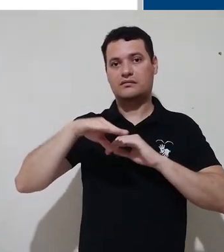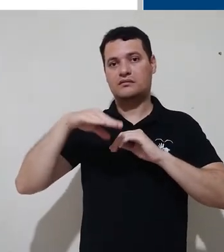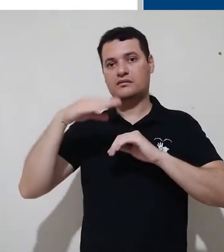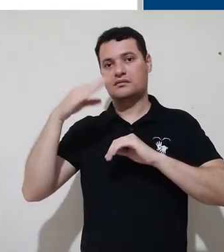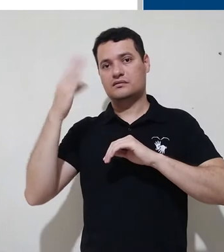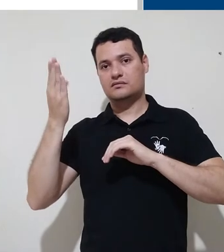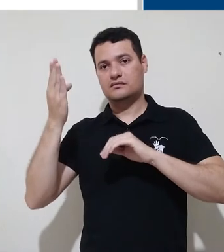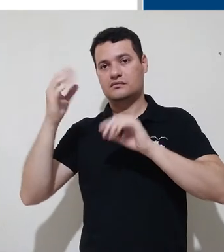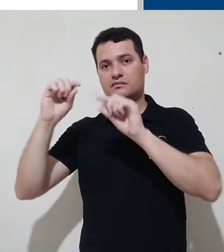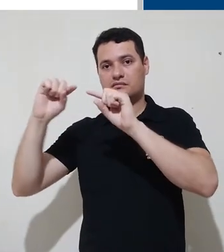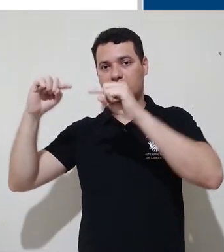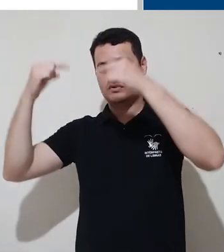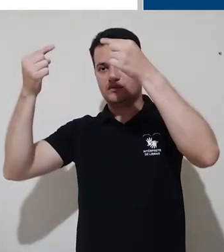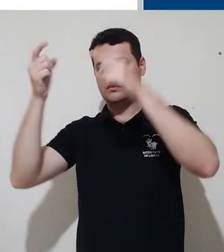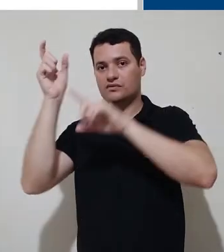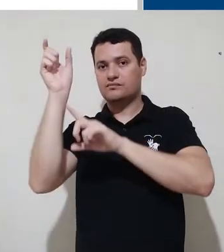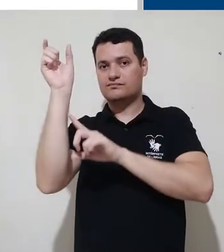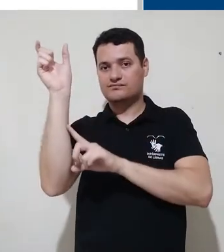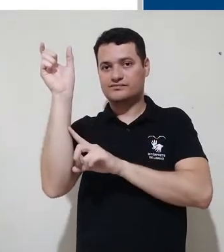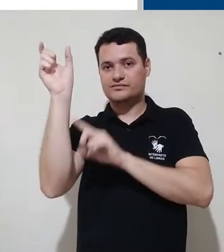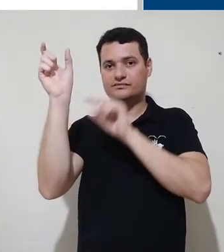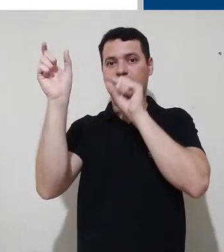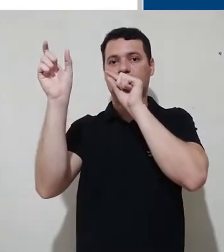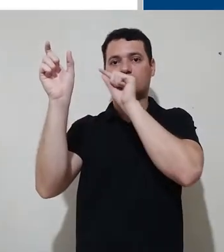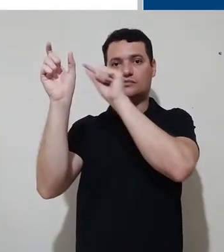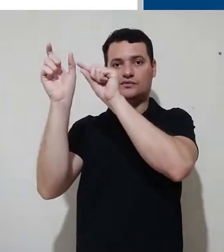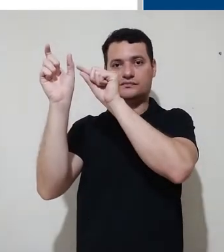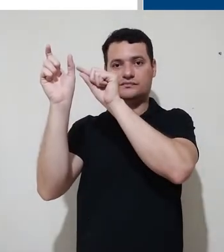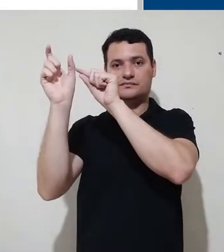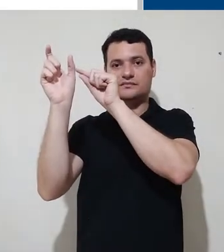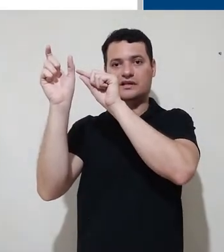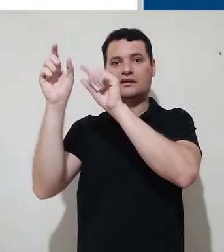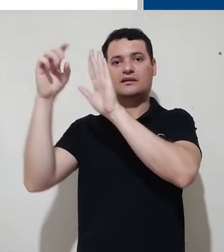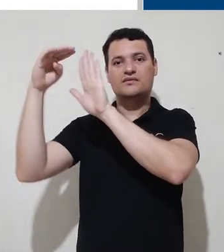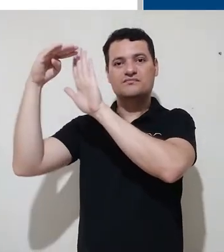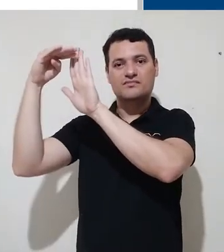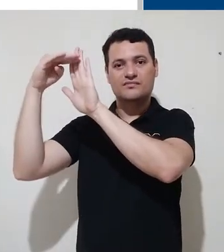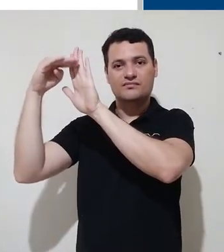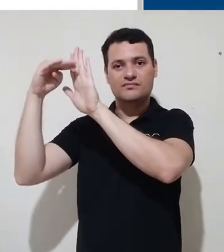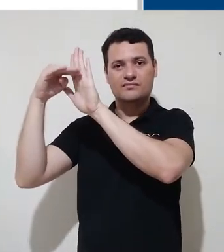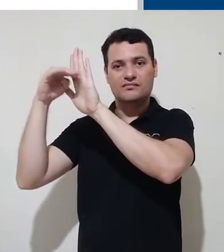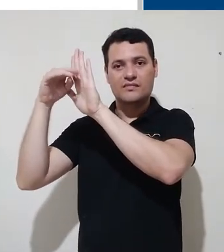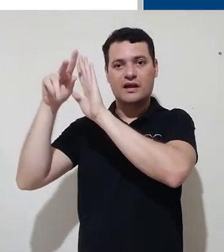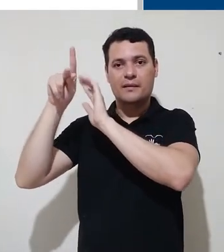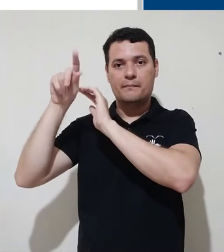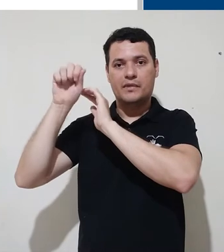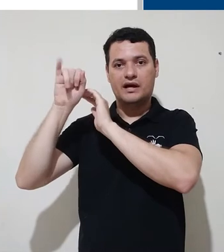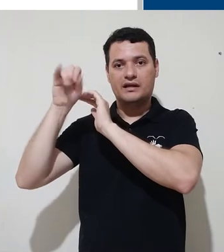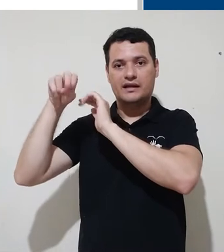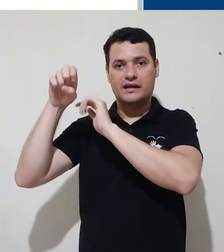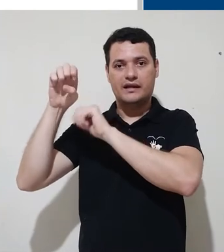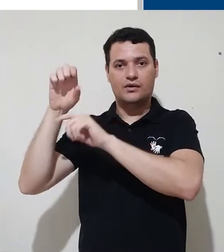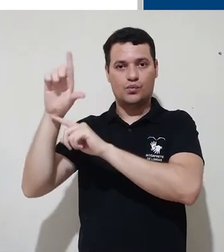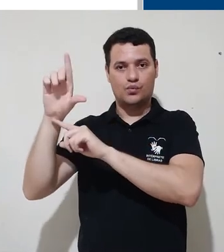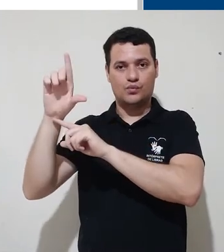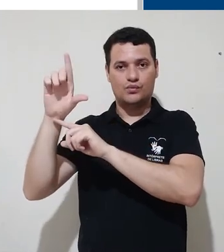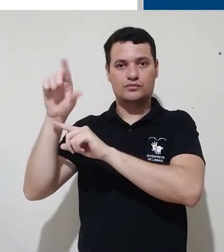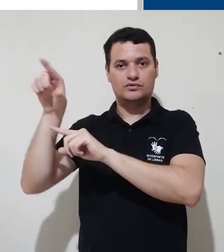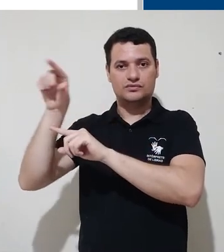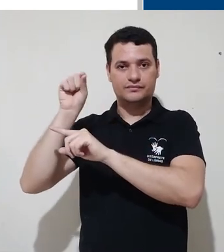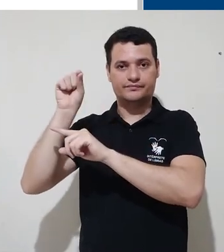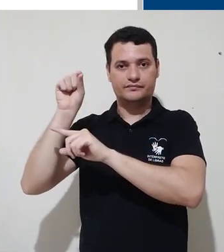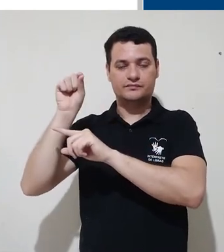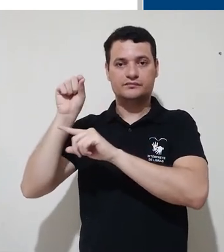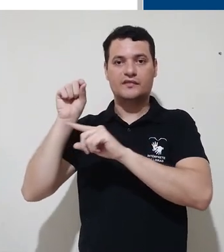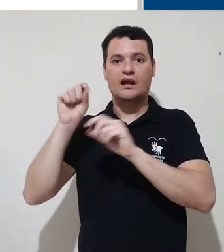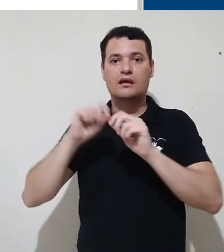seguimos aqui para o canto superior à direita da tela, temos essa setinha que pode ser clicada. E aqui